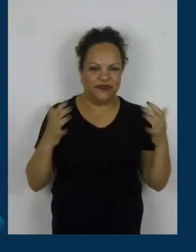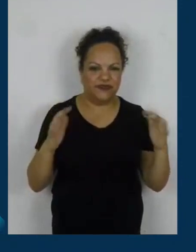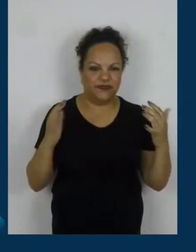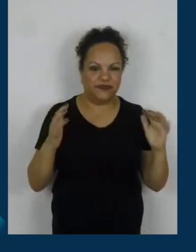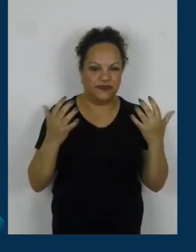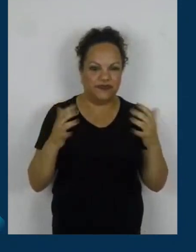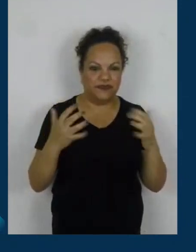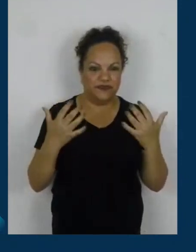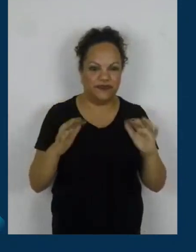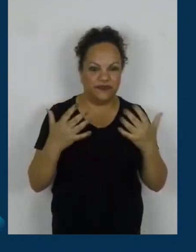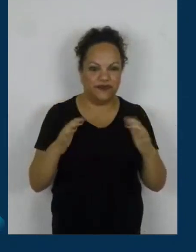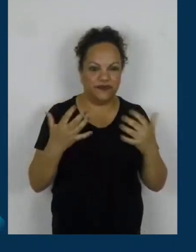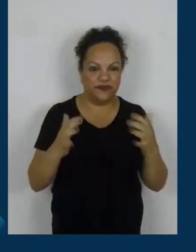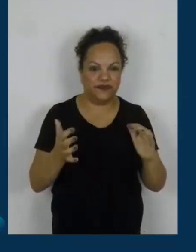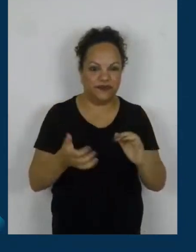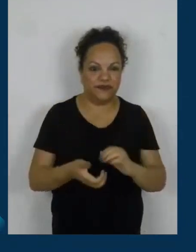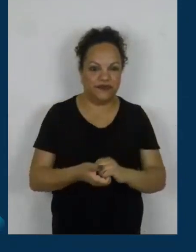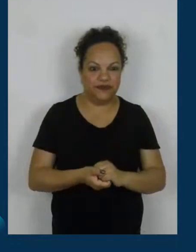Aí, João!